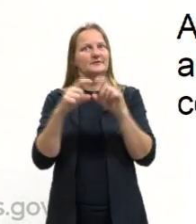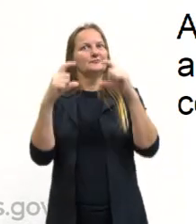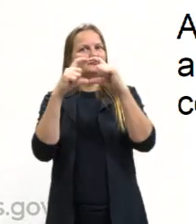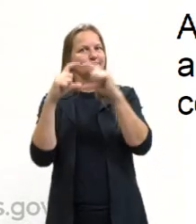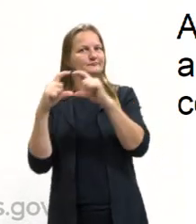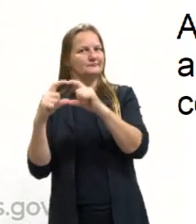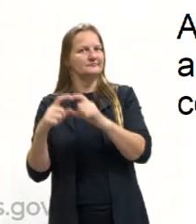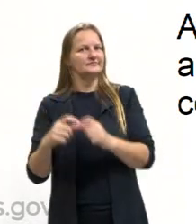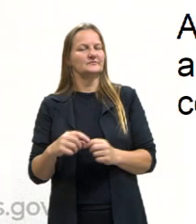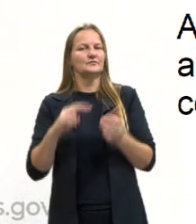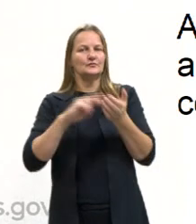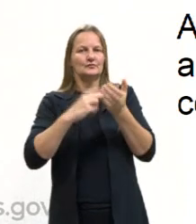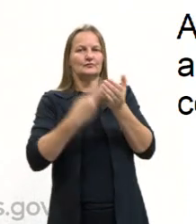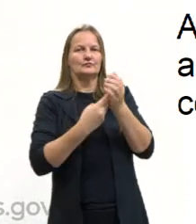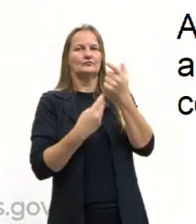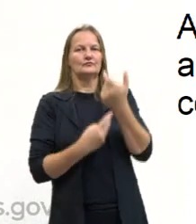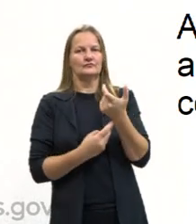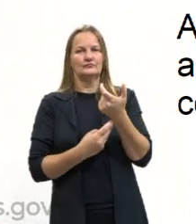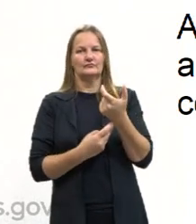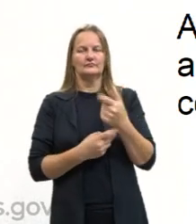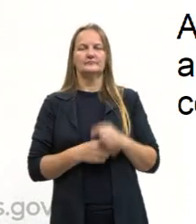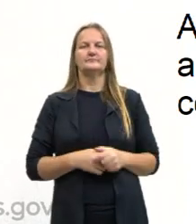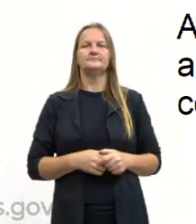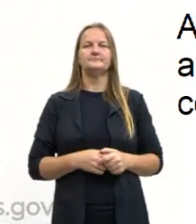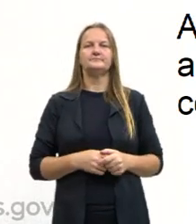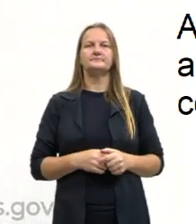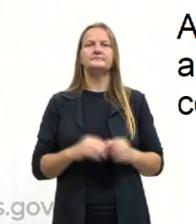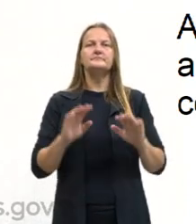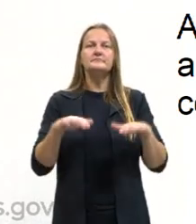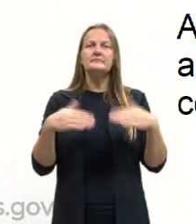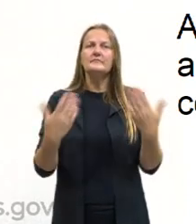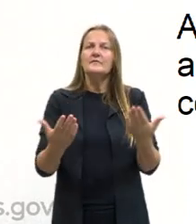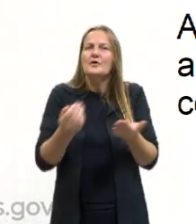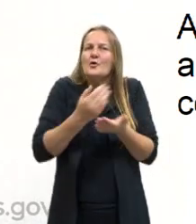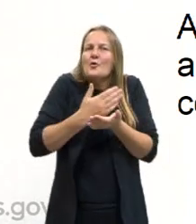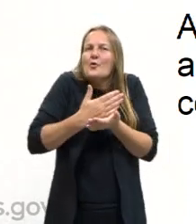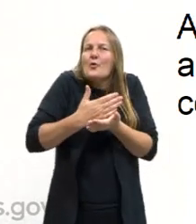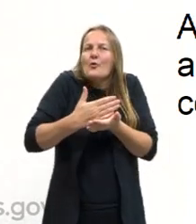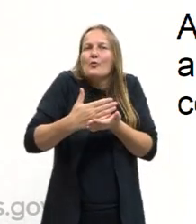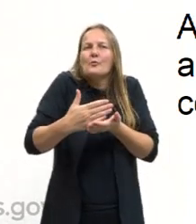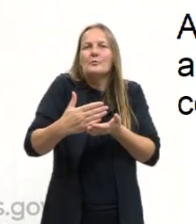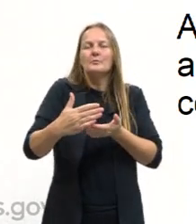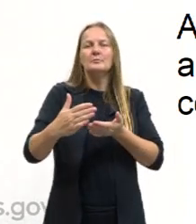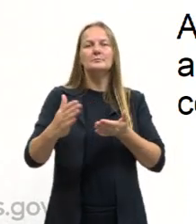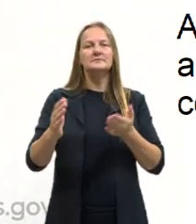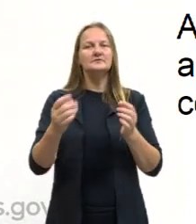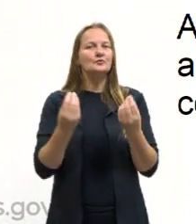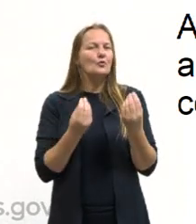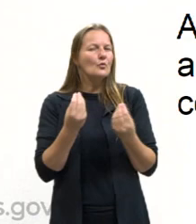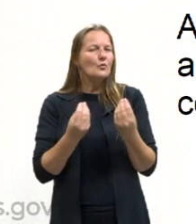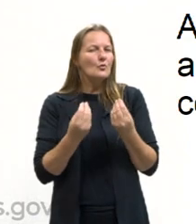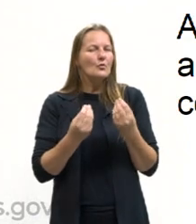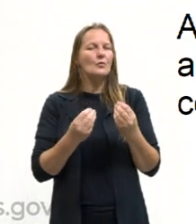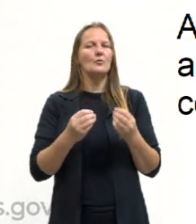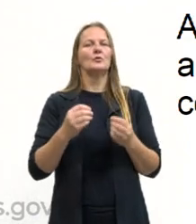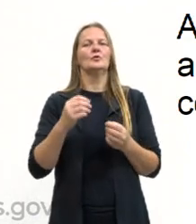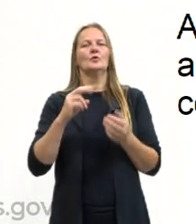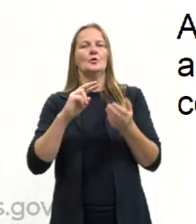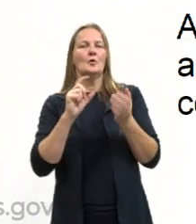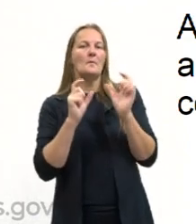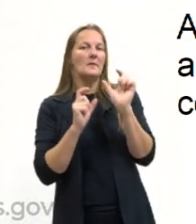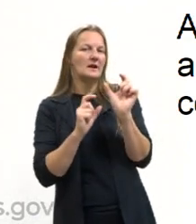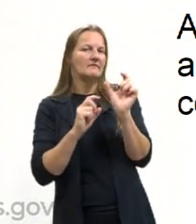questão do duplo sentido. Então, aqui a gente está começando a adentrar esse caminho de o que é esse duplo sentido.